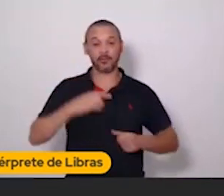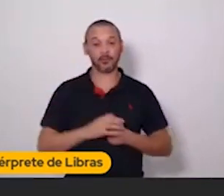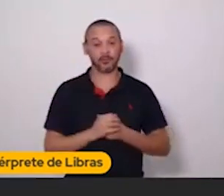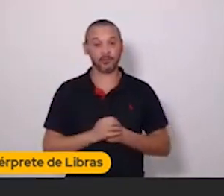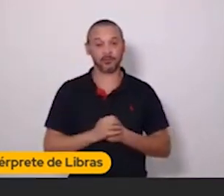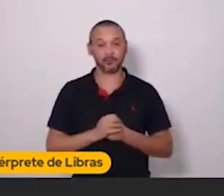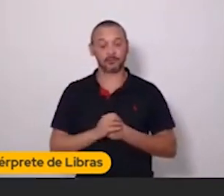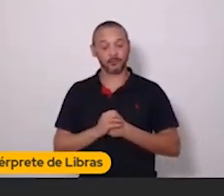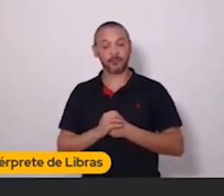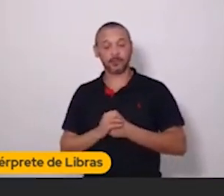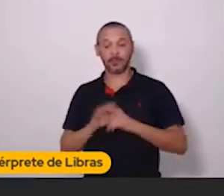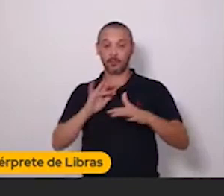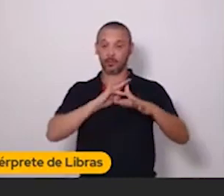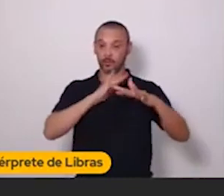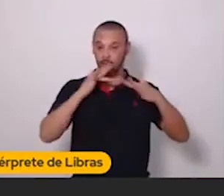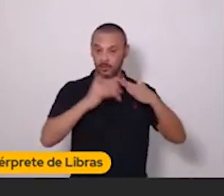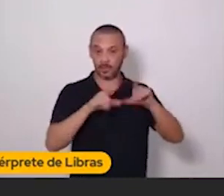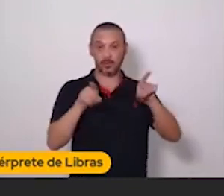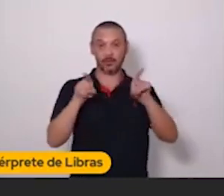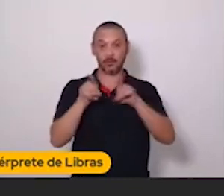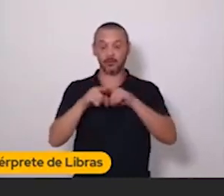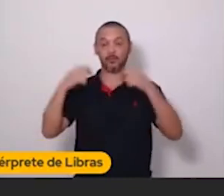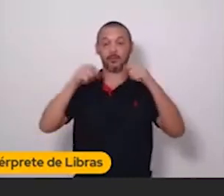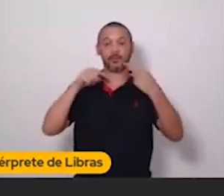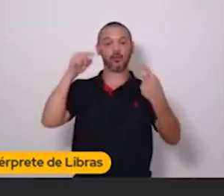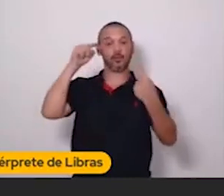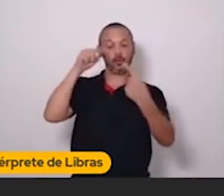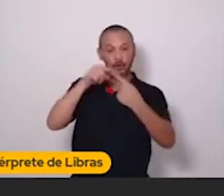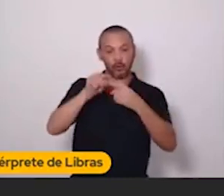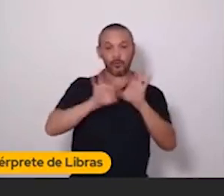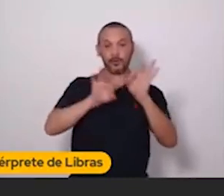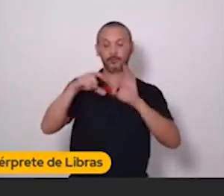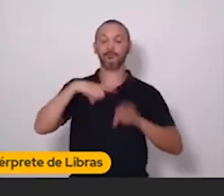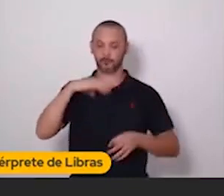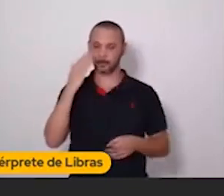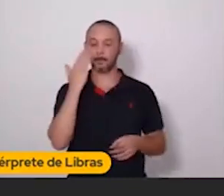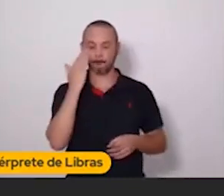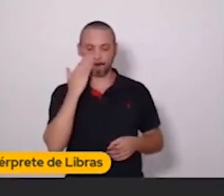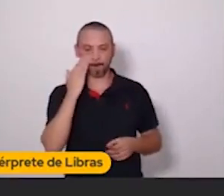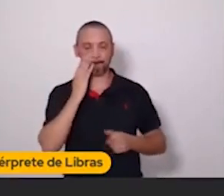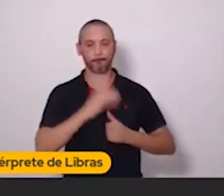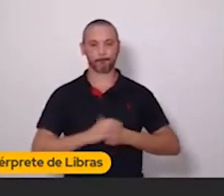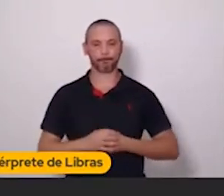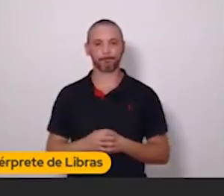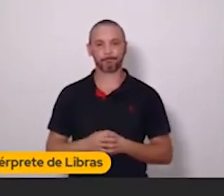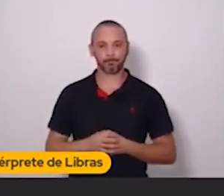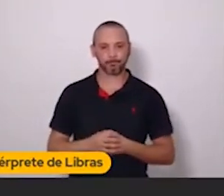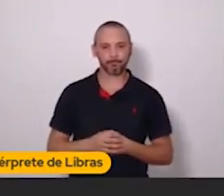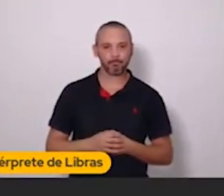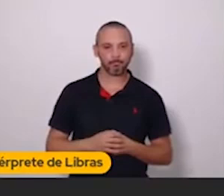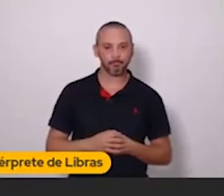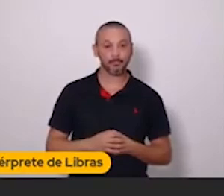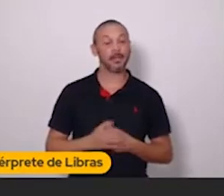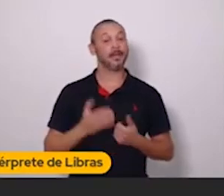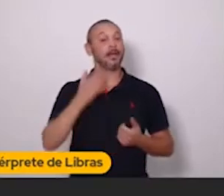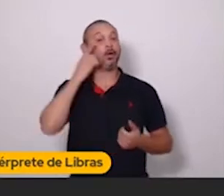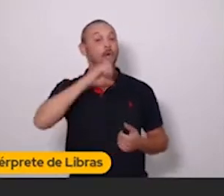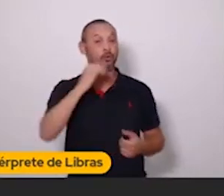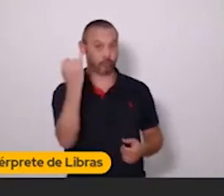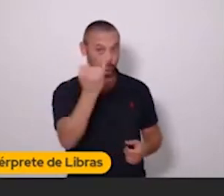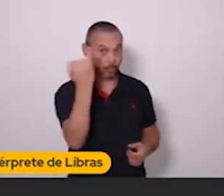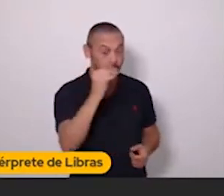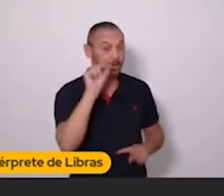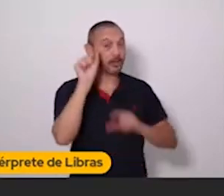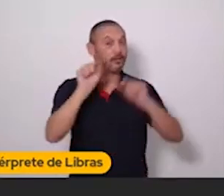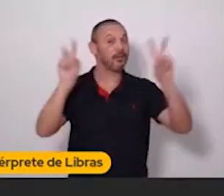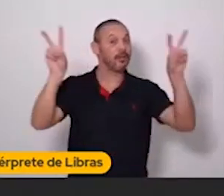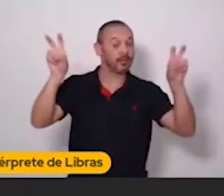A rede social que você precisa estar. É a rede social que faz sentido você estar. Ah, outra coisa importante